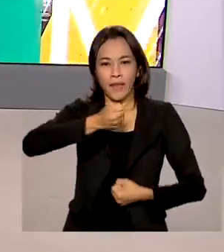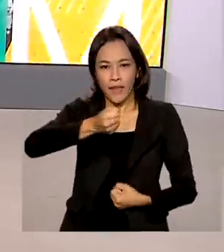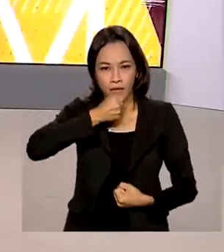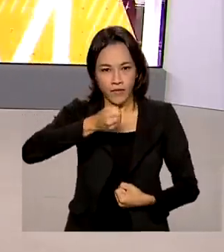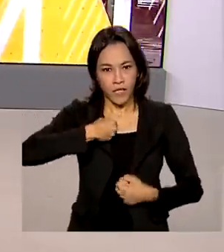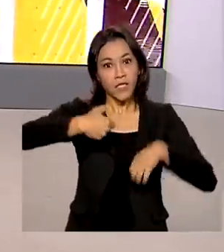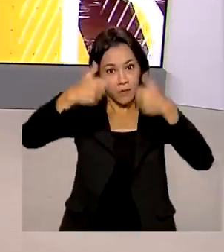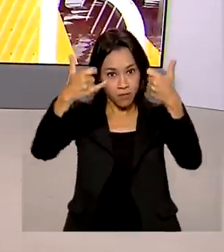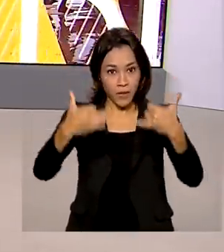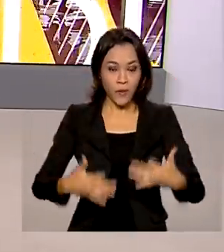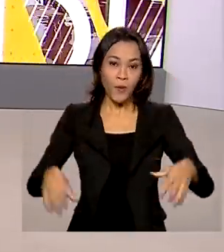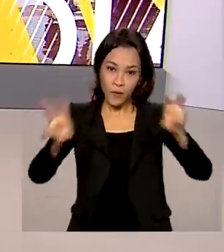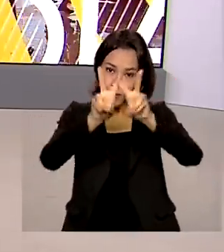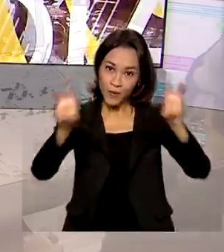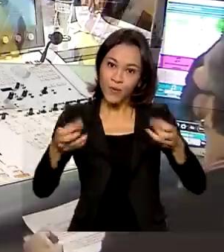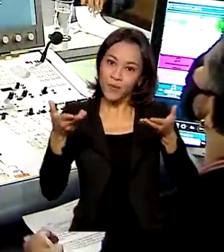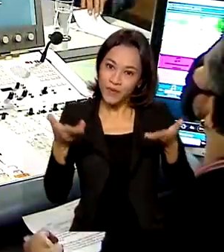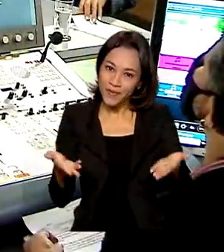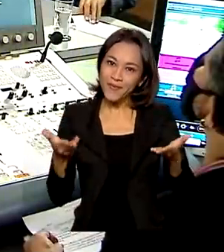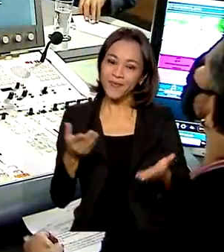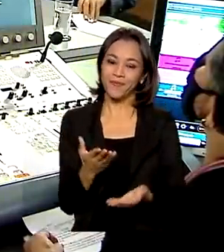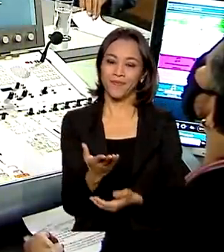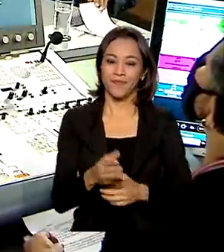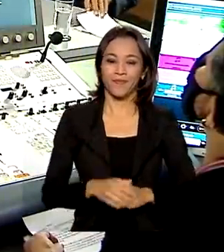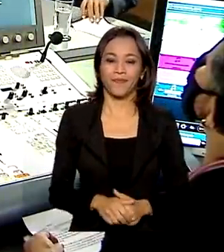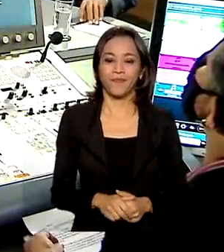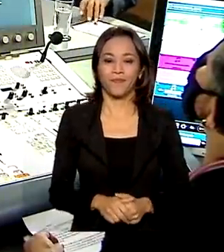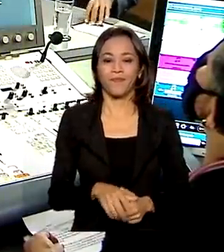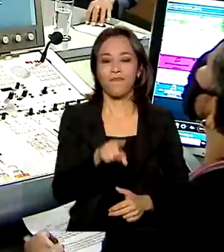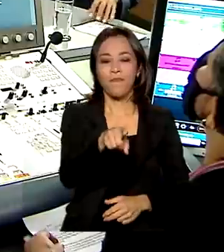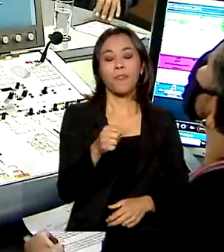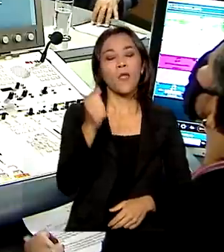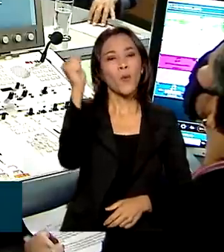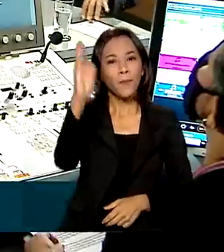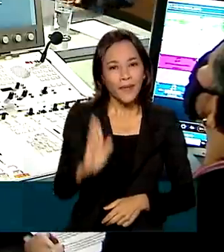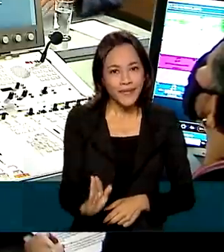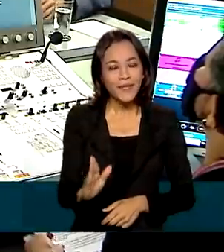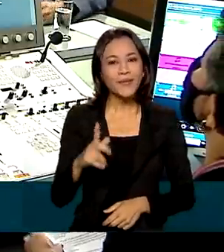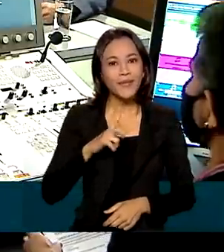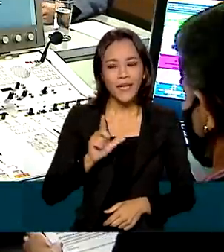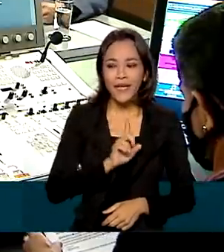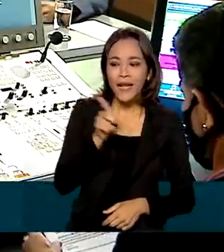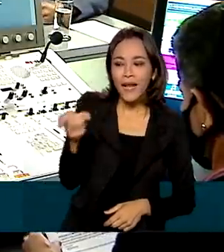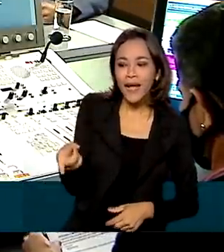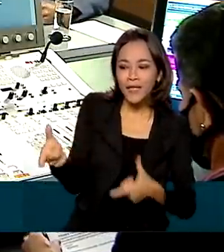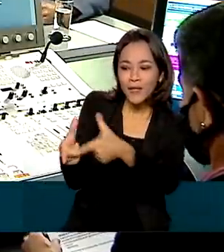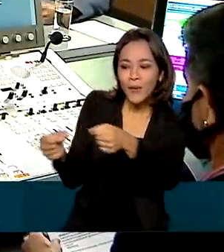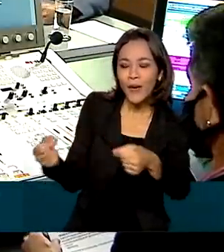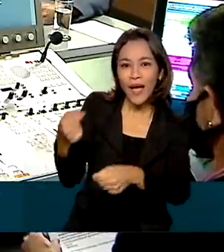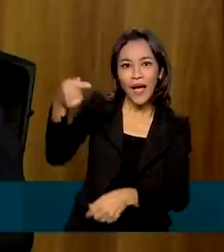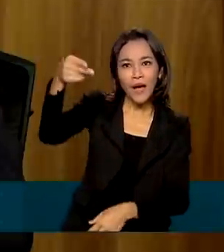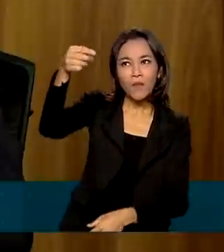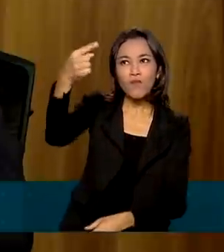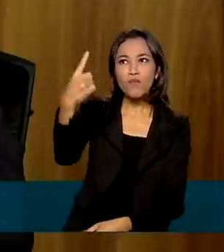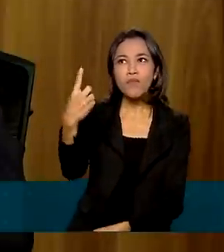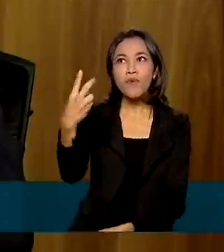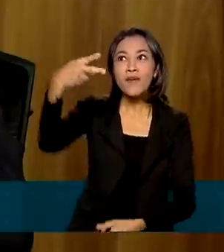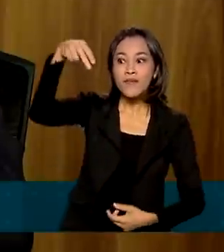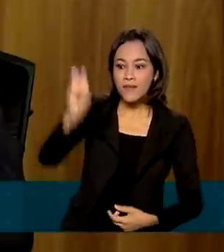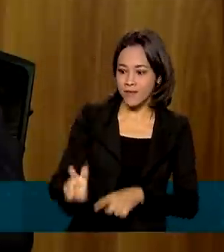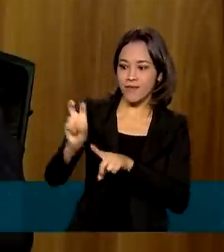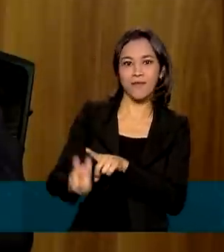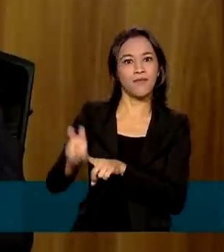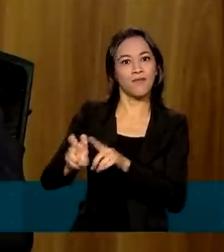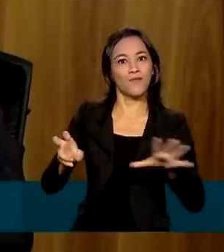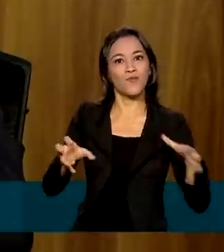expectativa em relação ao evento. O Brasil apresenta lá em Tóquio a quinta maior delegação de para